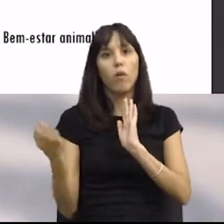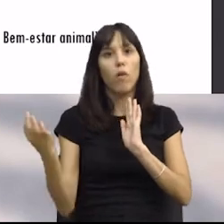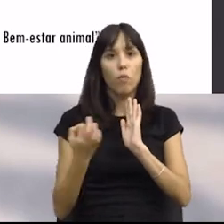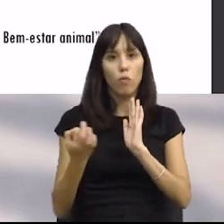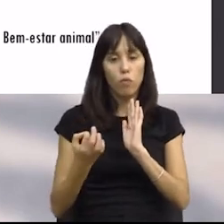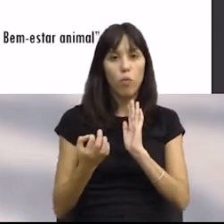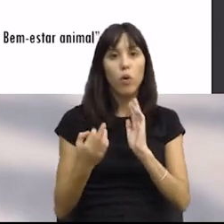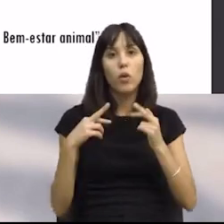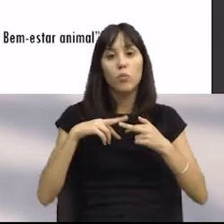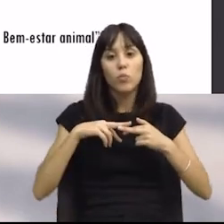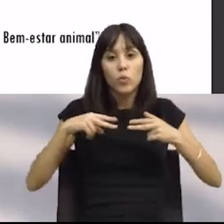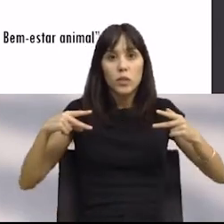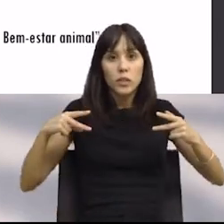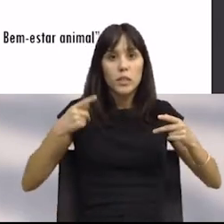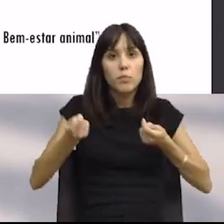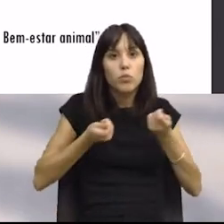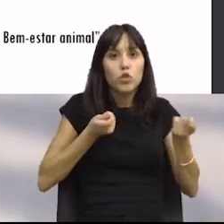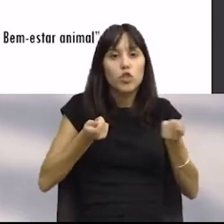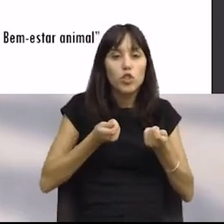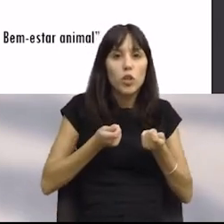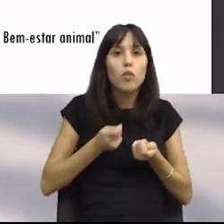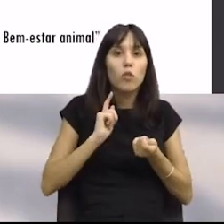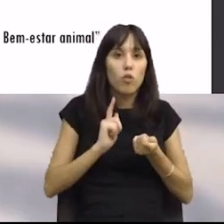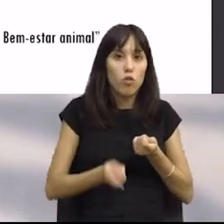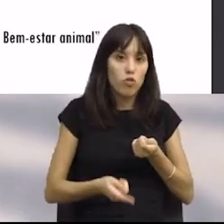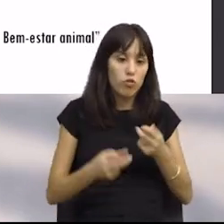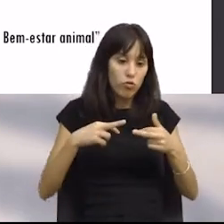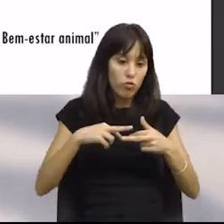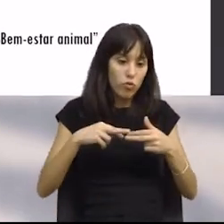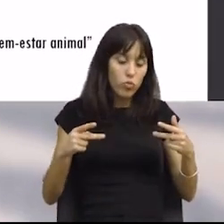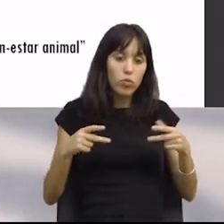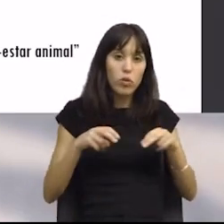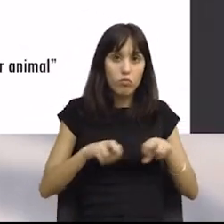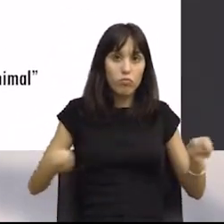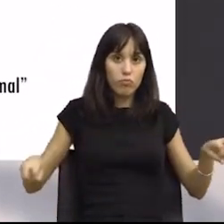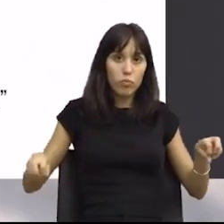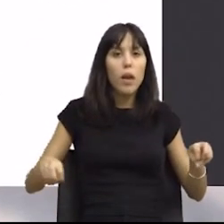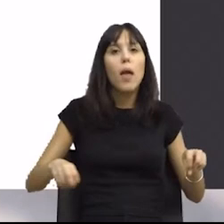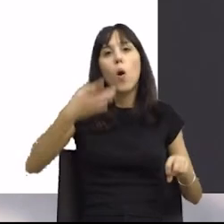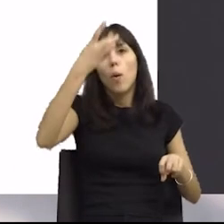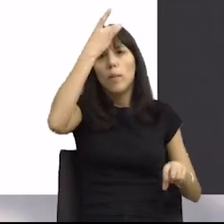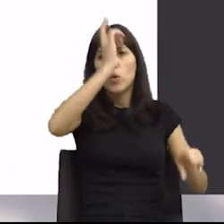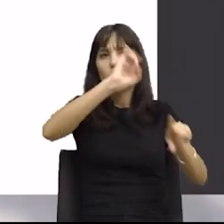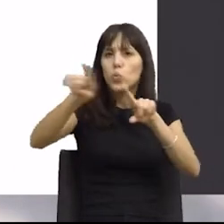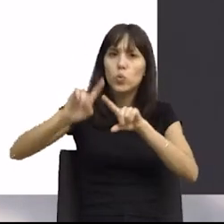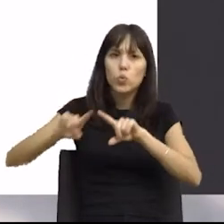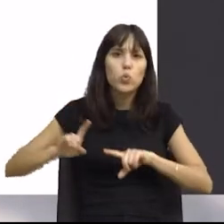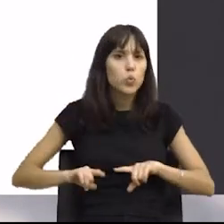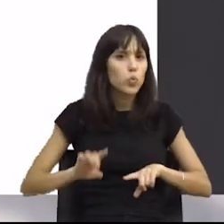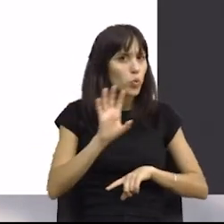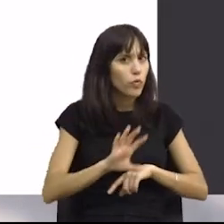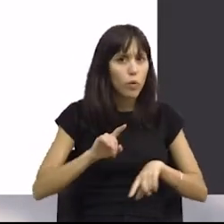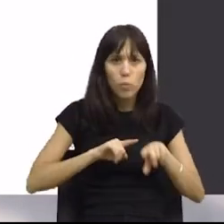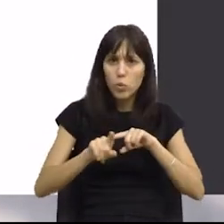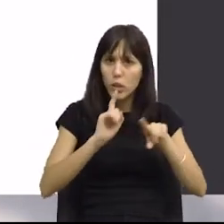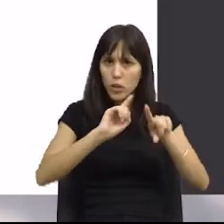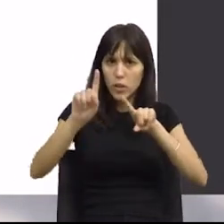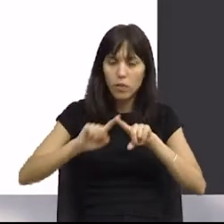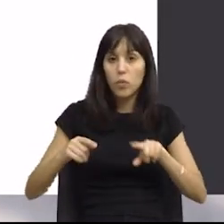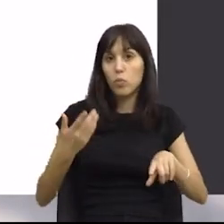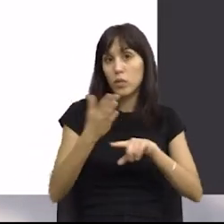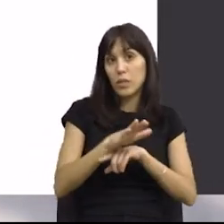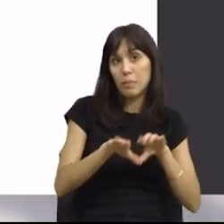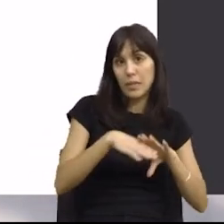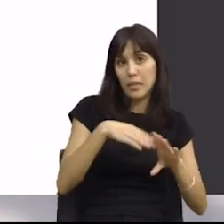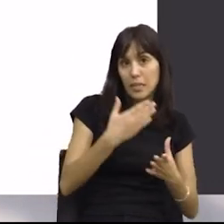municípios liderados por executivos de diversas ideologias e proveniências ideológicas. Nós temos o exemplo